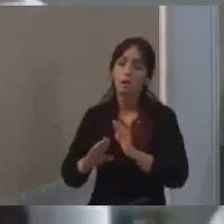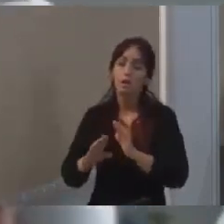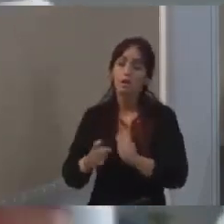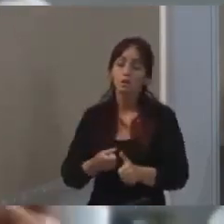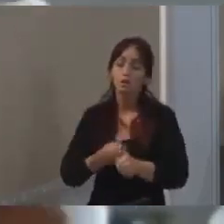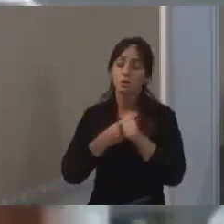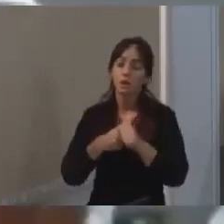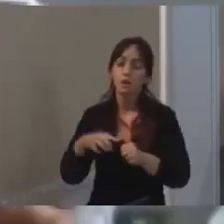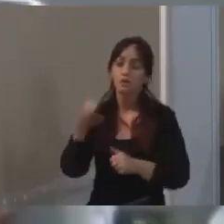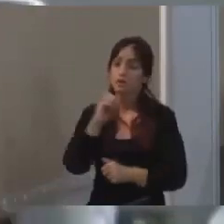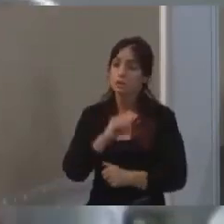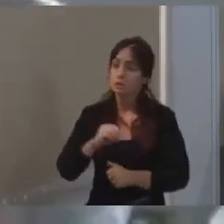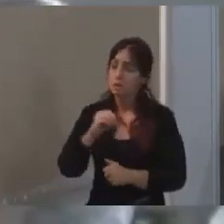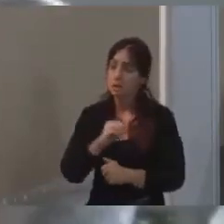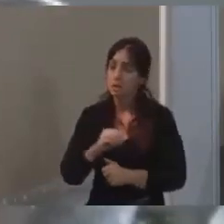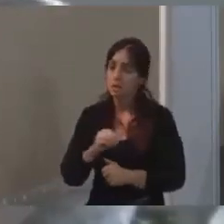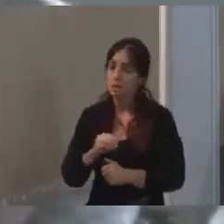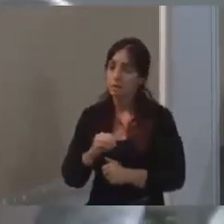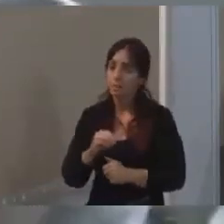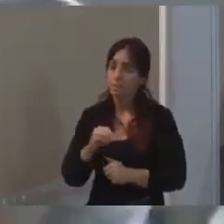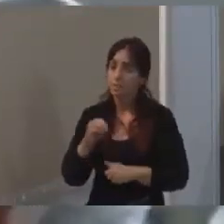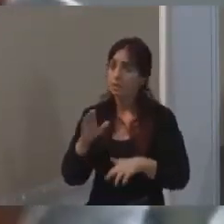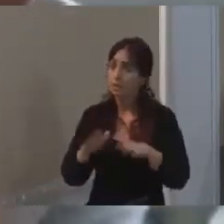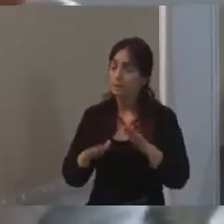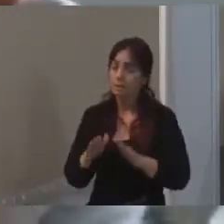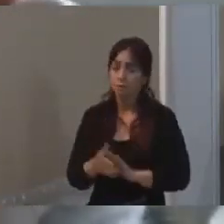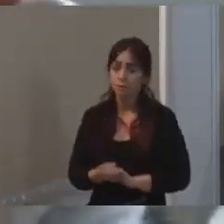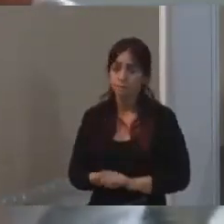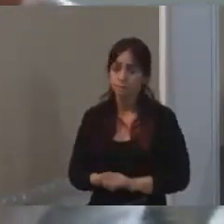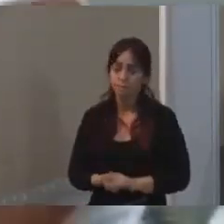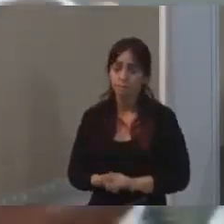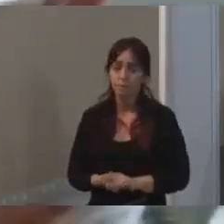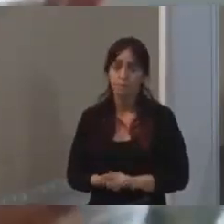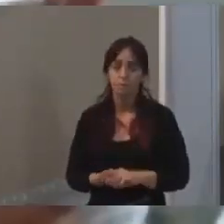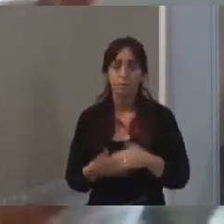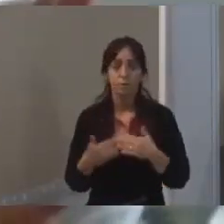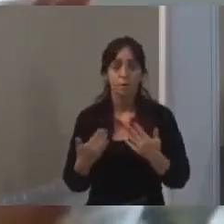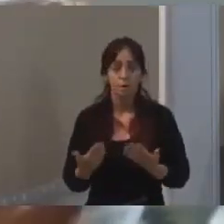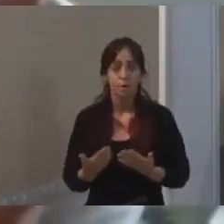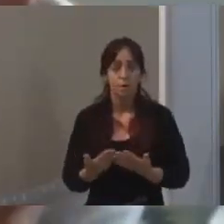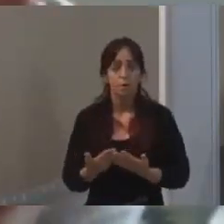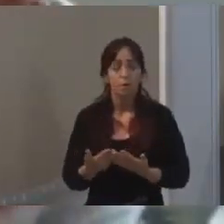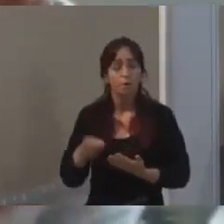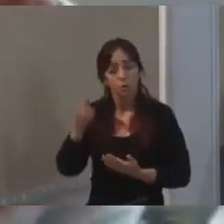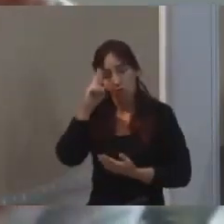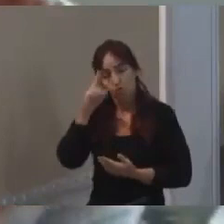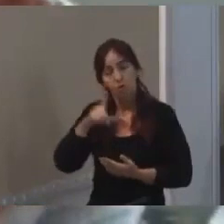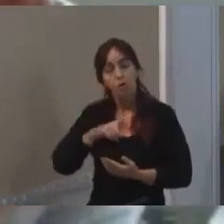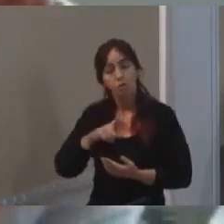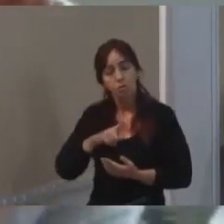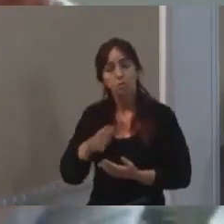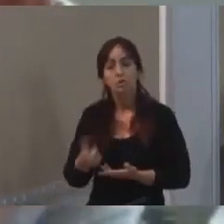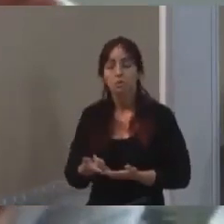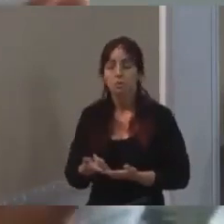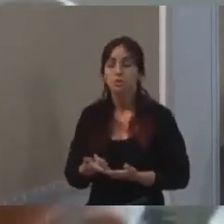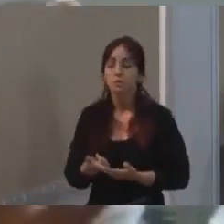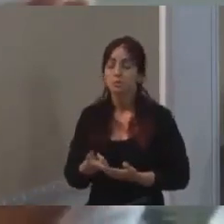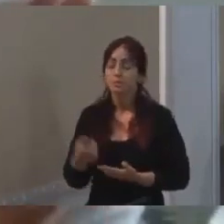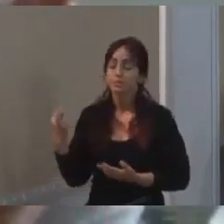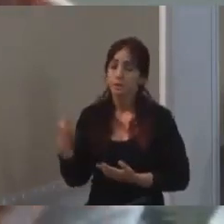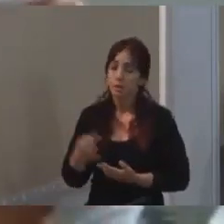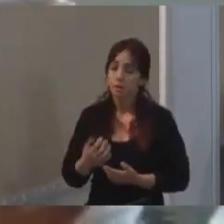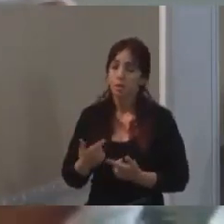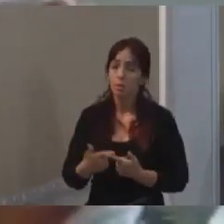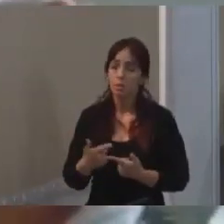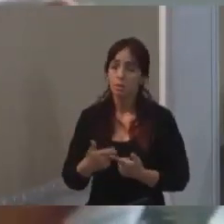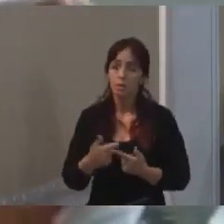dependendo do que sobrar do caixa. Então, o senhor tem toda a razão do que o senhor disse. O resultado de 2023,